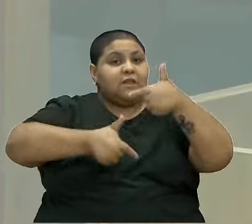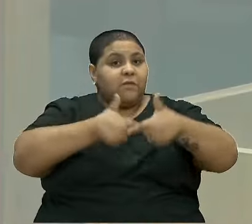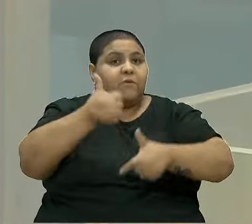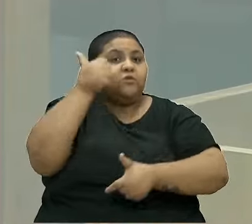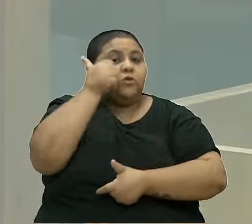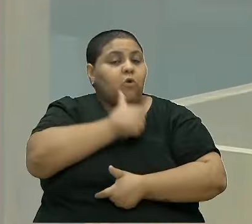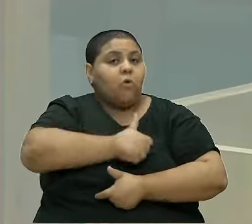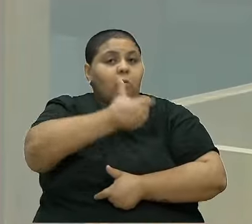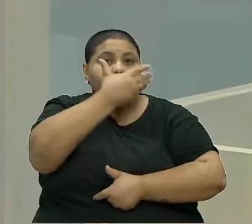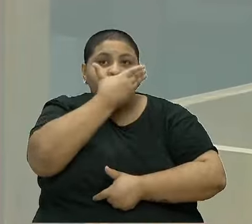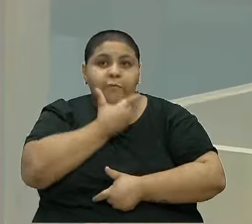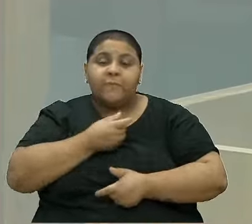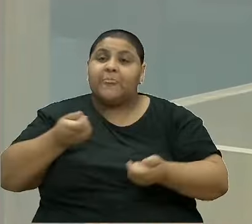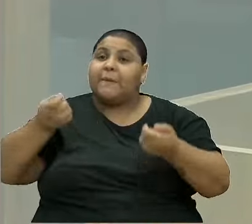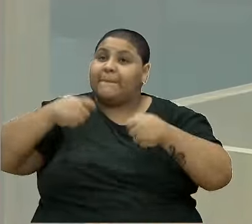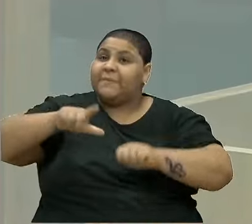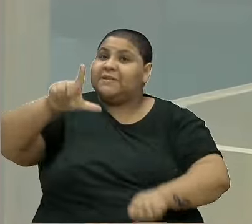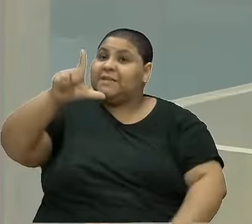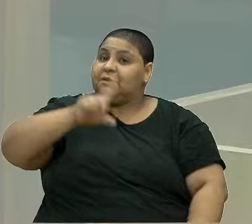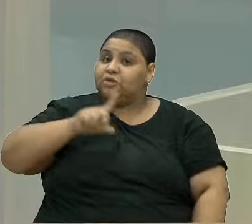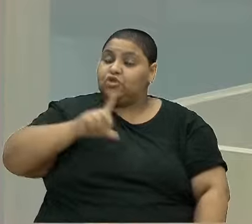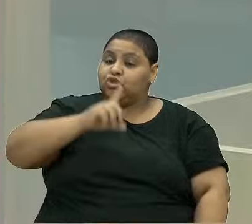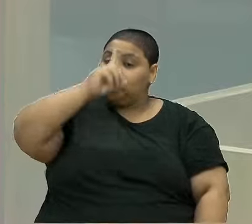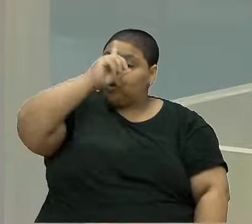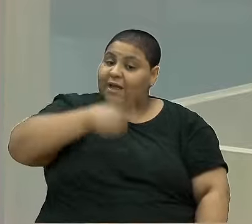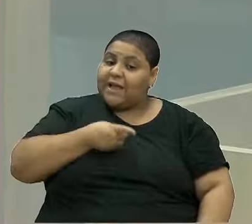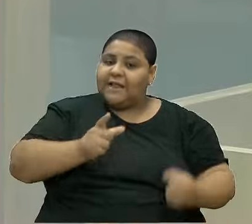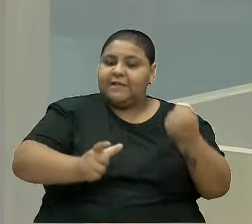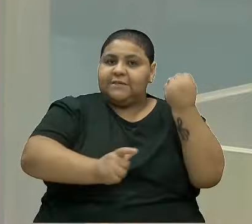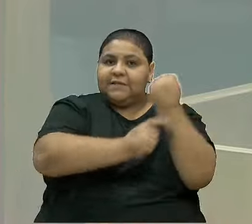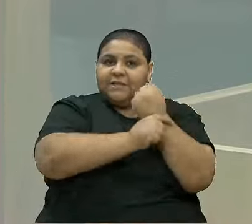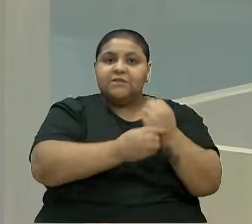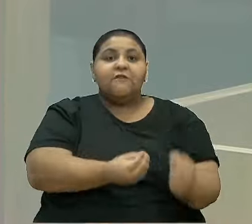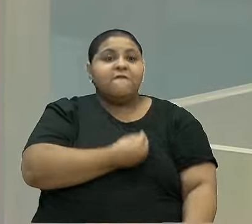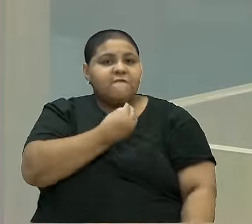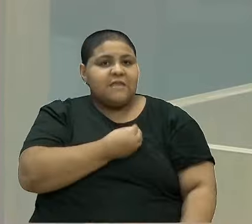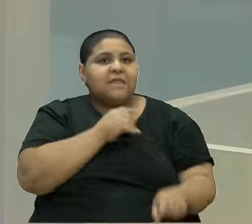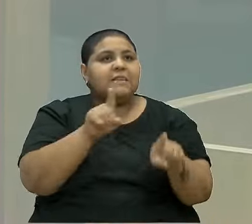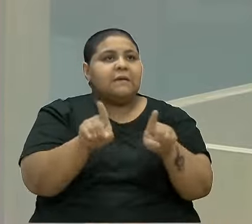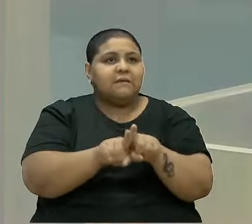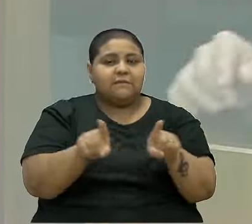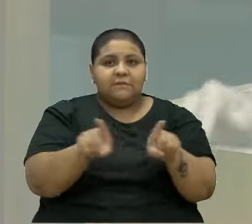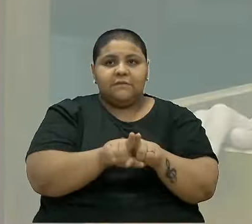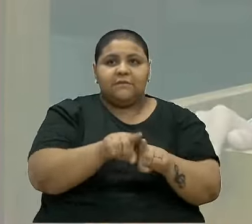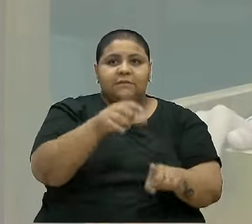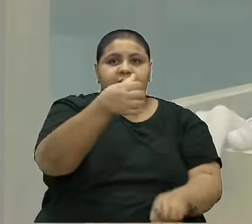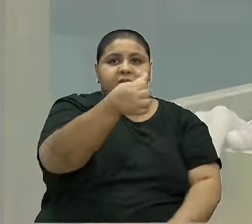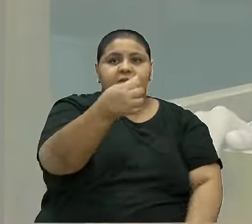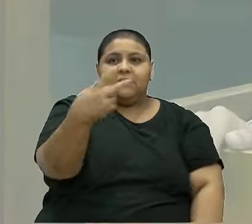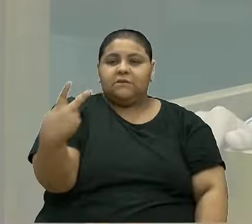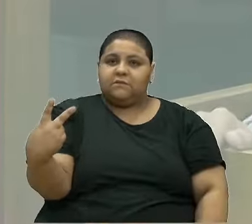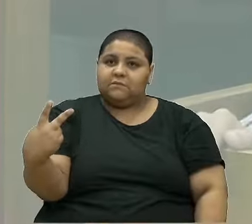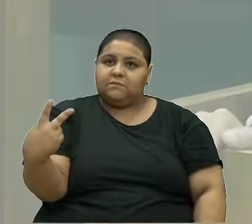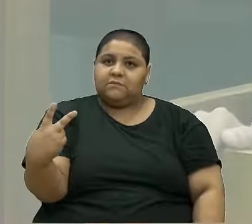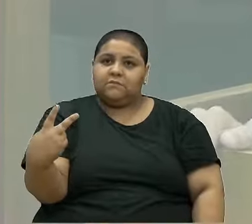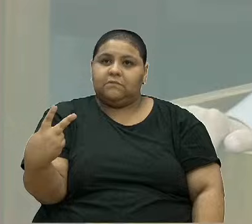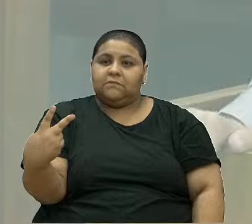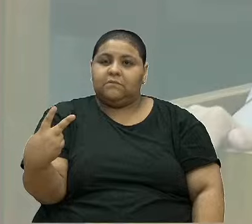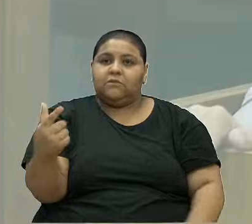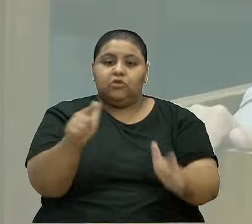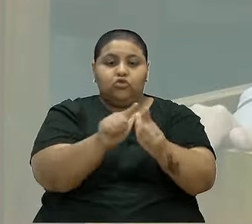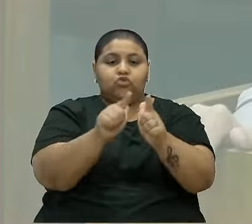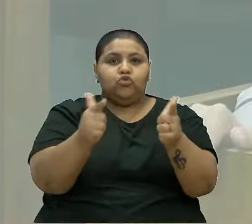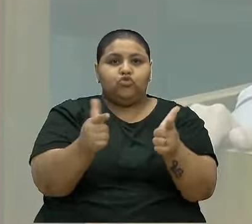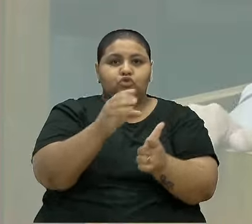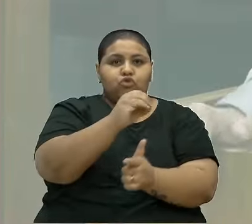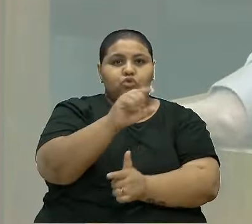trabalhadoras precisam ter seus direitos e sua vida garantida, em 1962, no jornal O Globo,